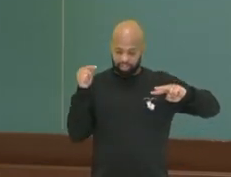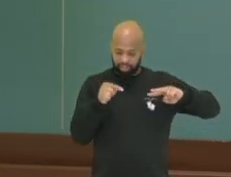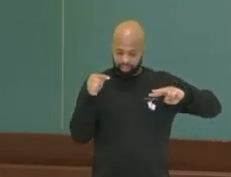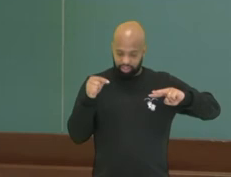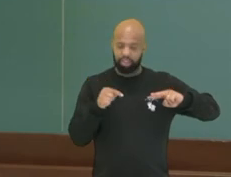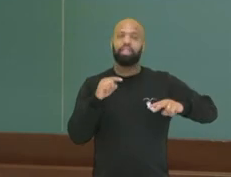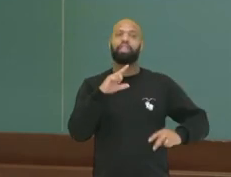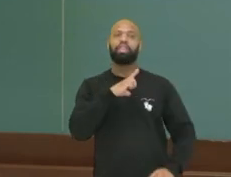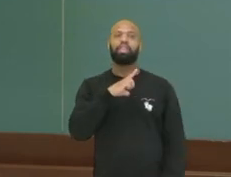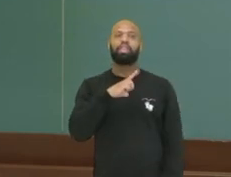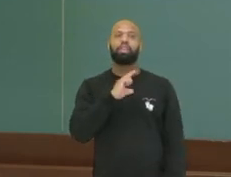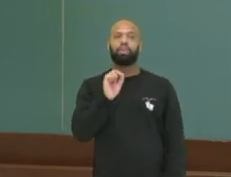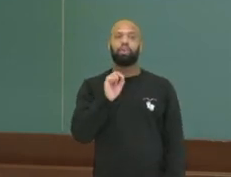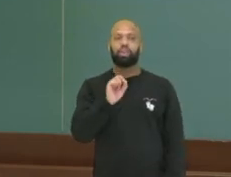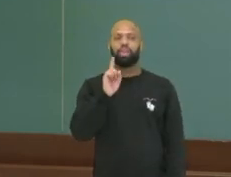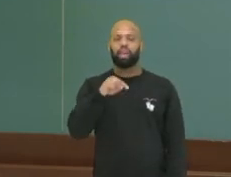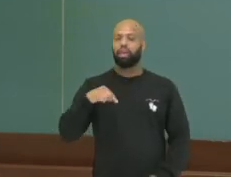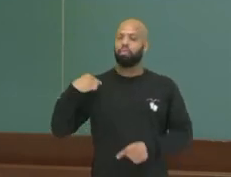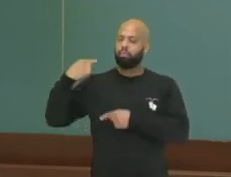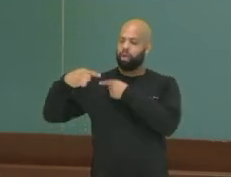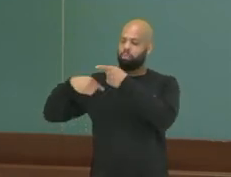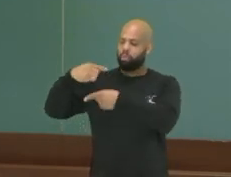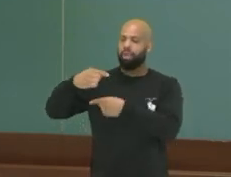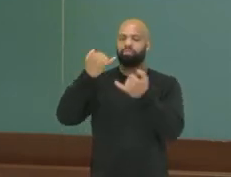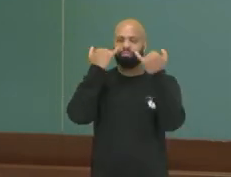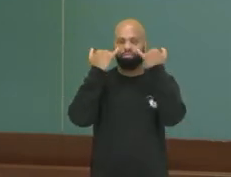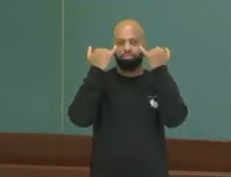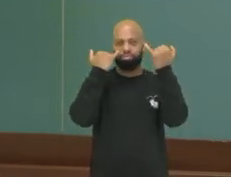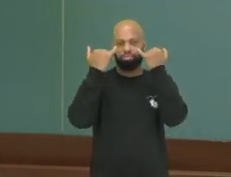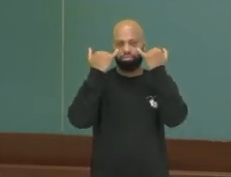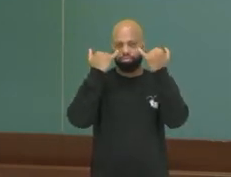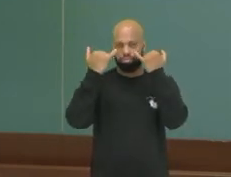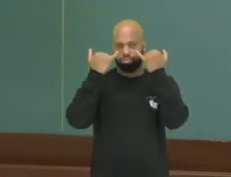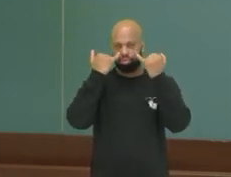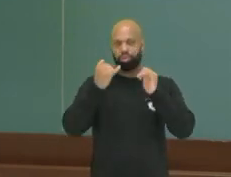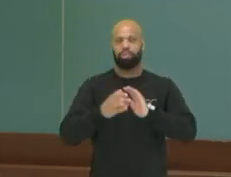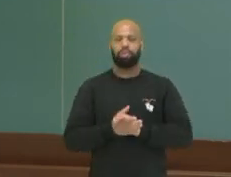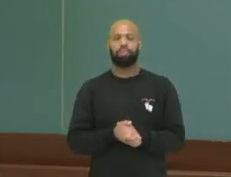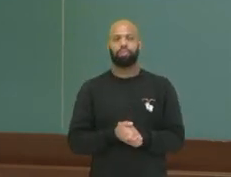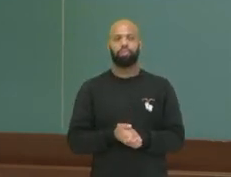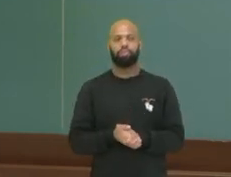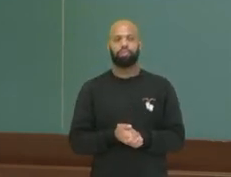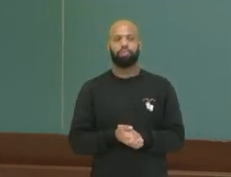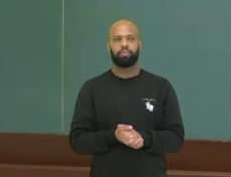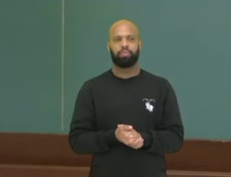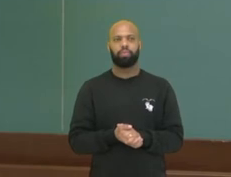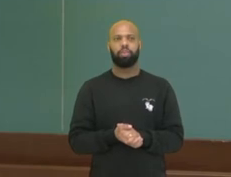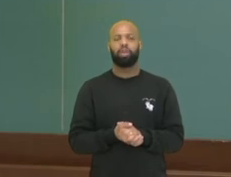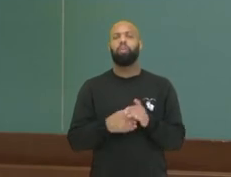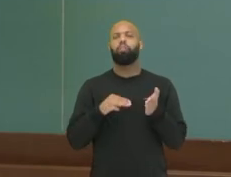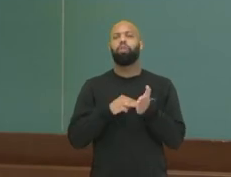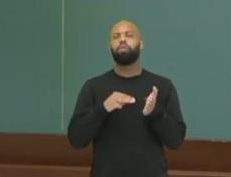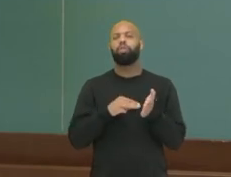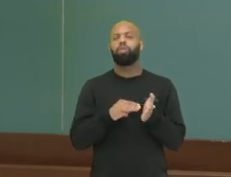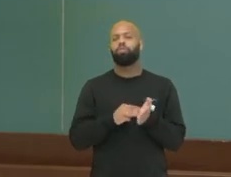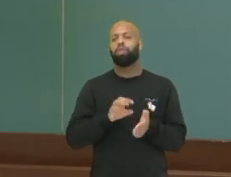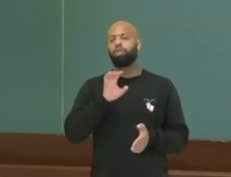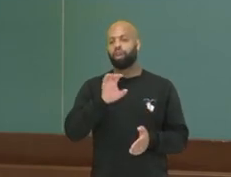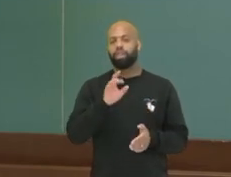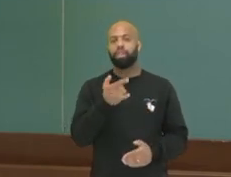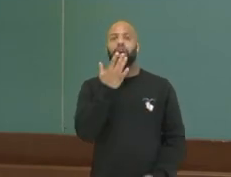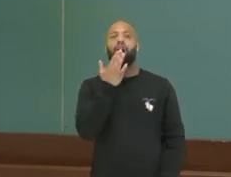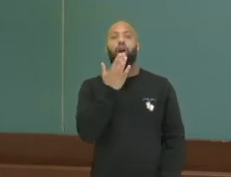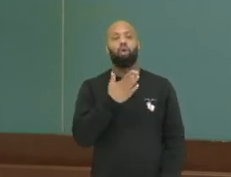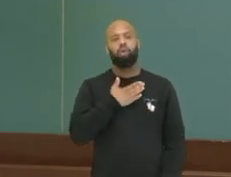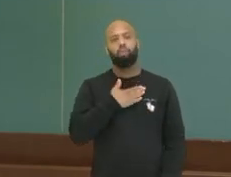que está as nossas informações genéticas, o nosso código genético, o motivo pelo qual a cor